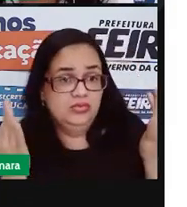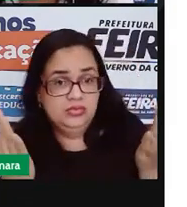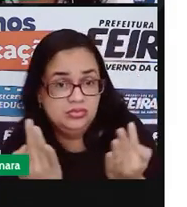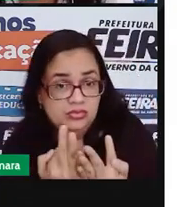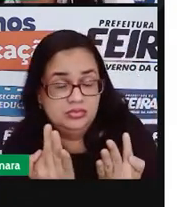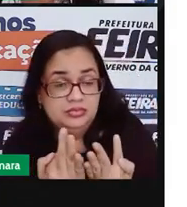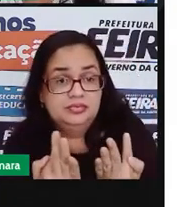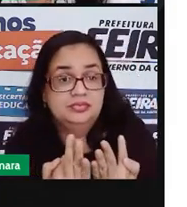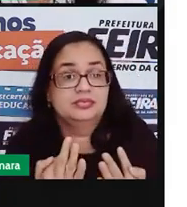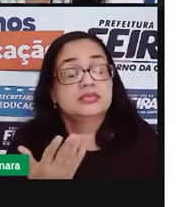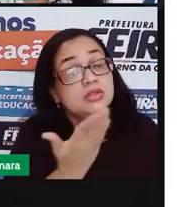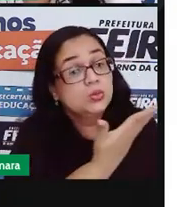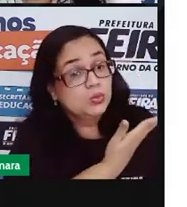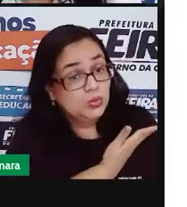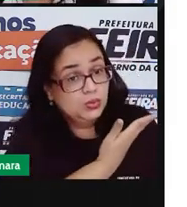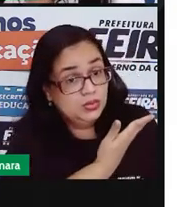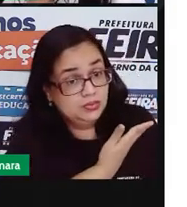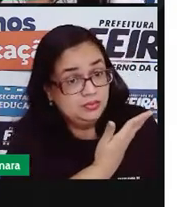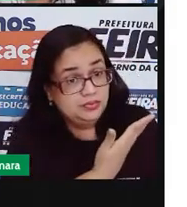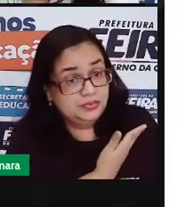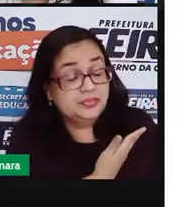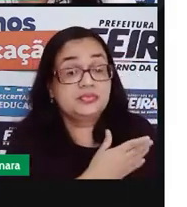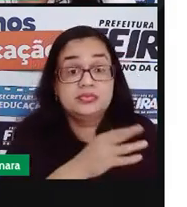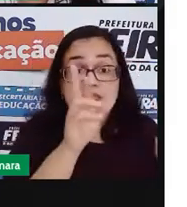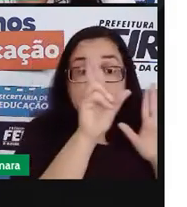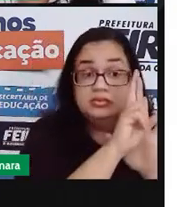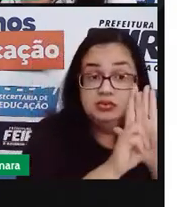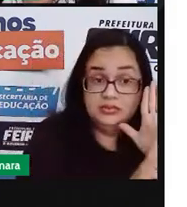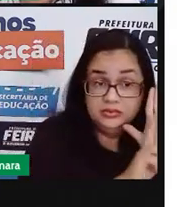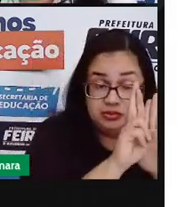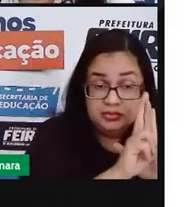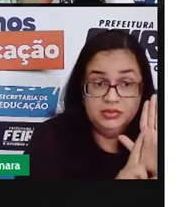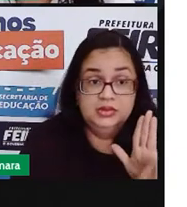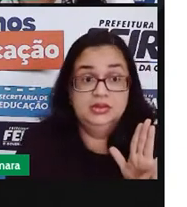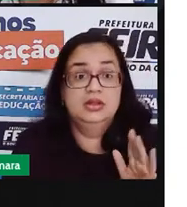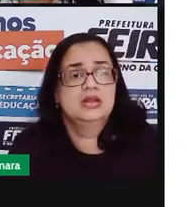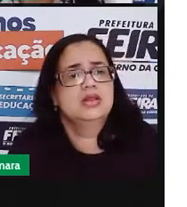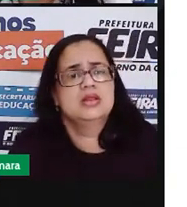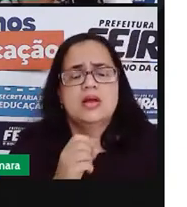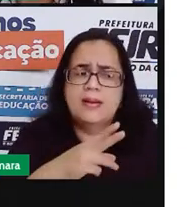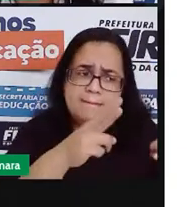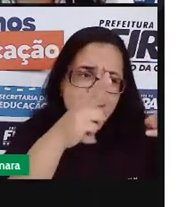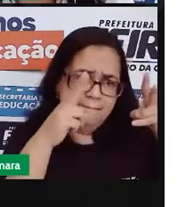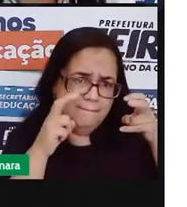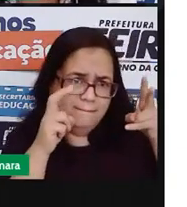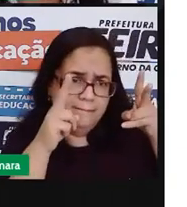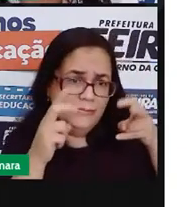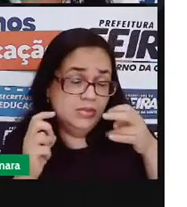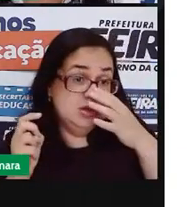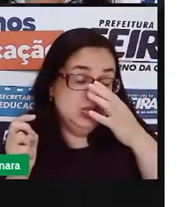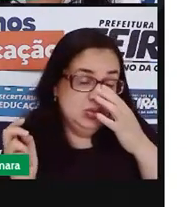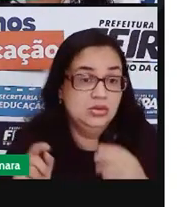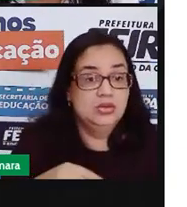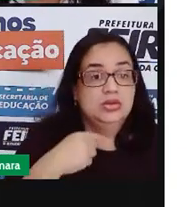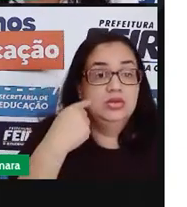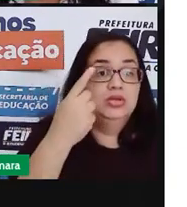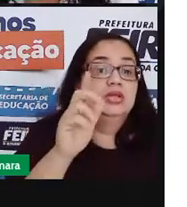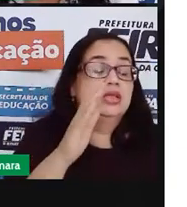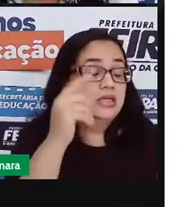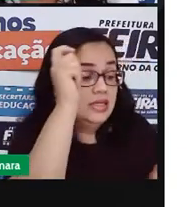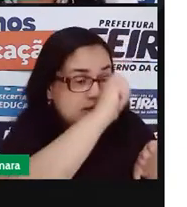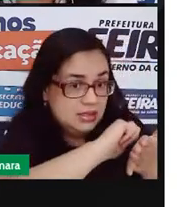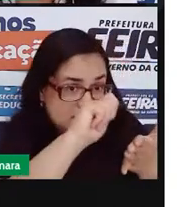com os amigos, essas regras, elas não são tão percebidas. Somente na hora da